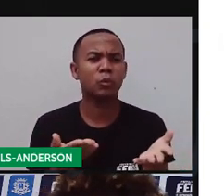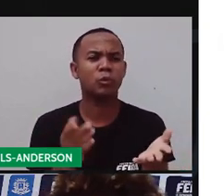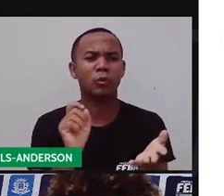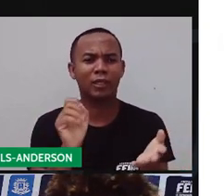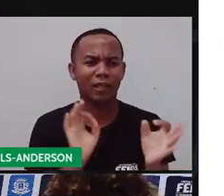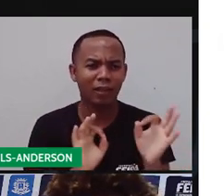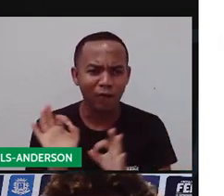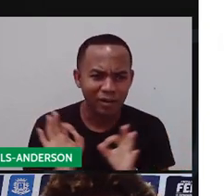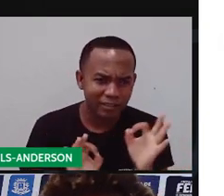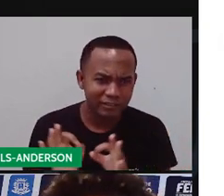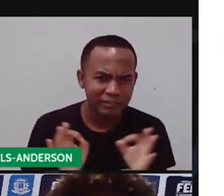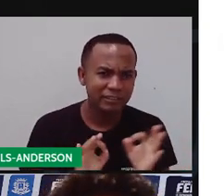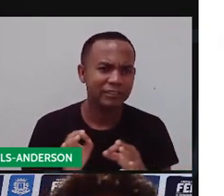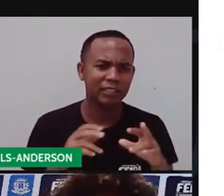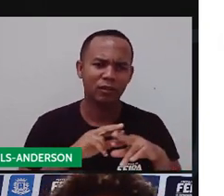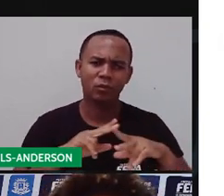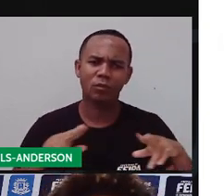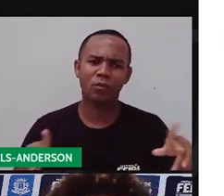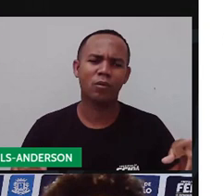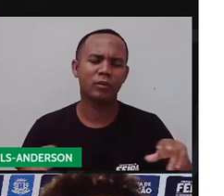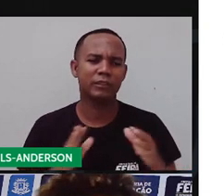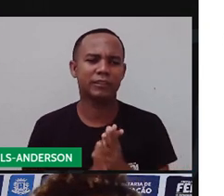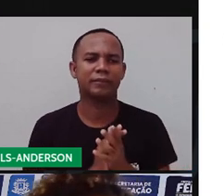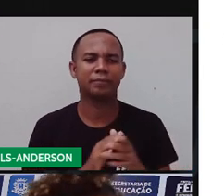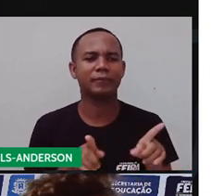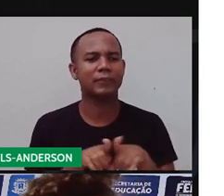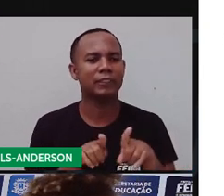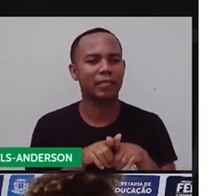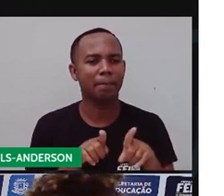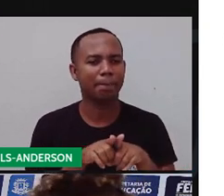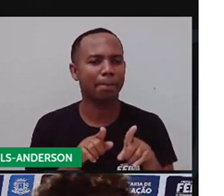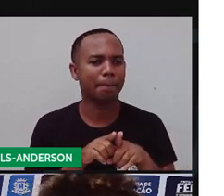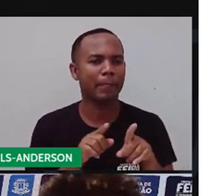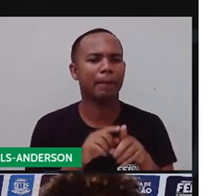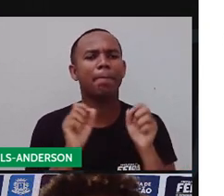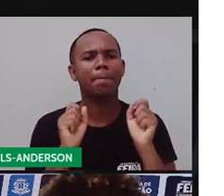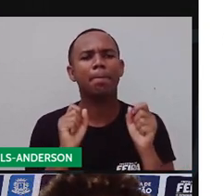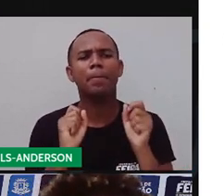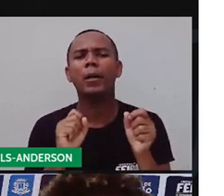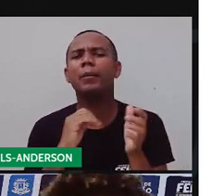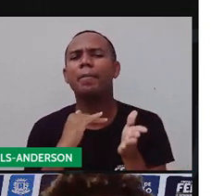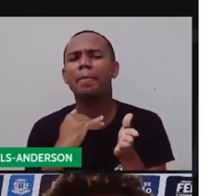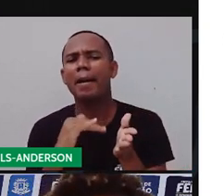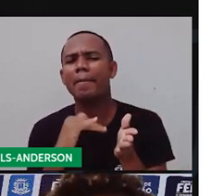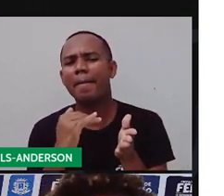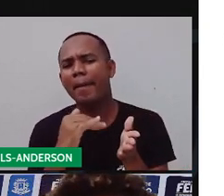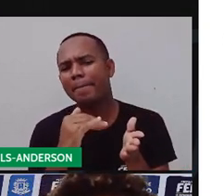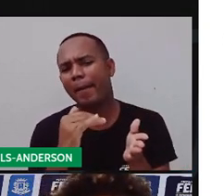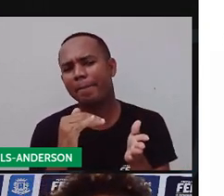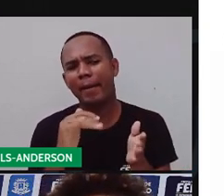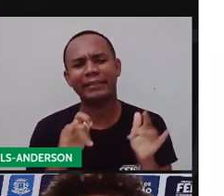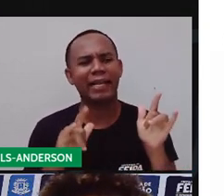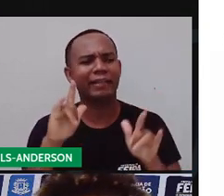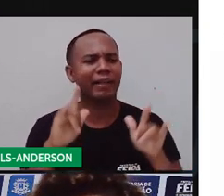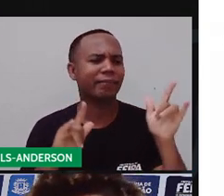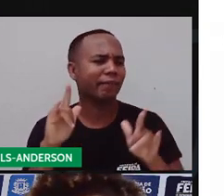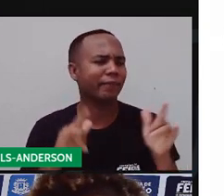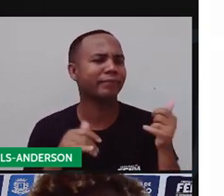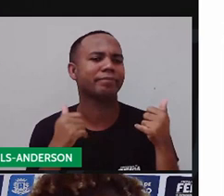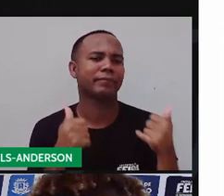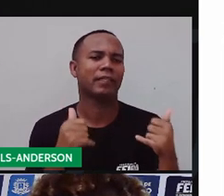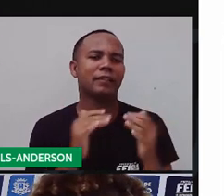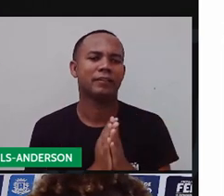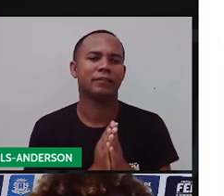arrumaram o material. Já vão dando logo like aí para a gente, não é não, Anderson? Like, a gente quer like, né? Vamos lá,